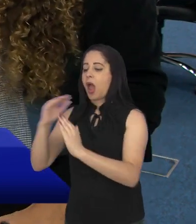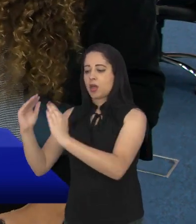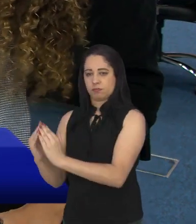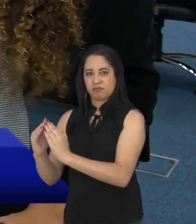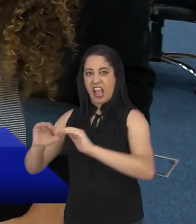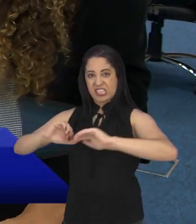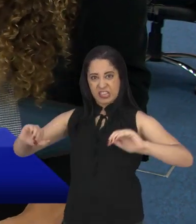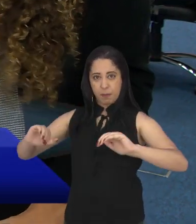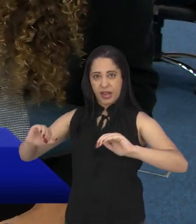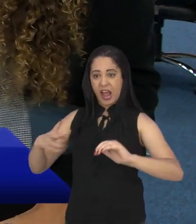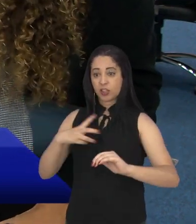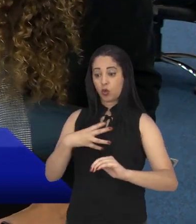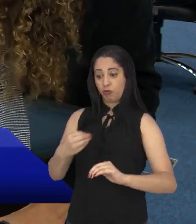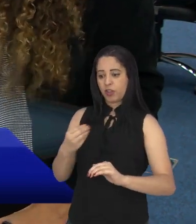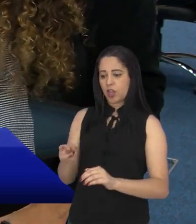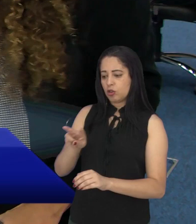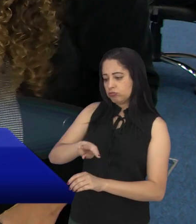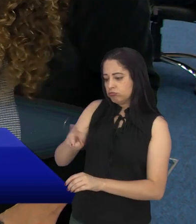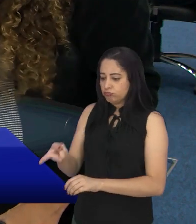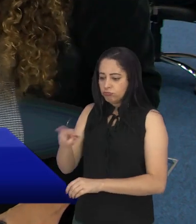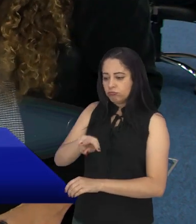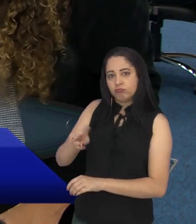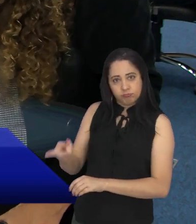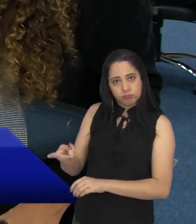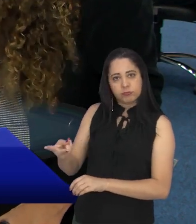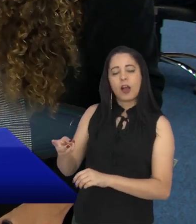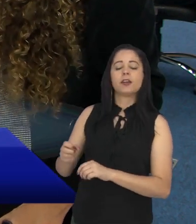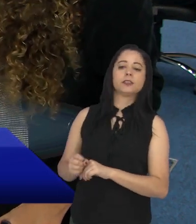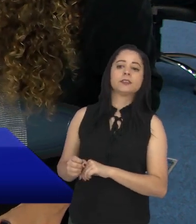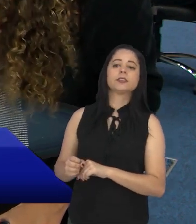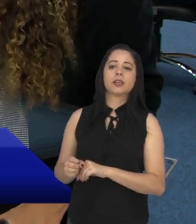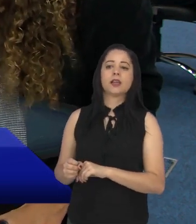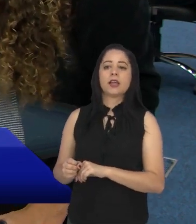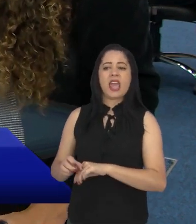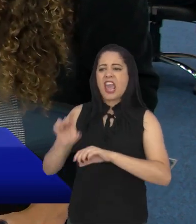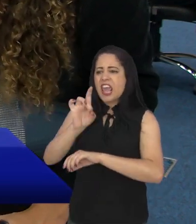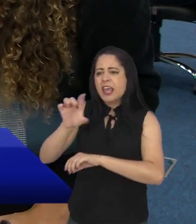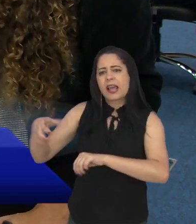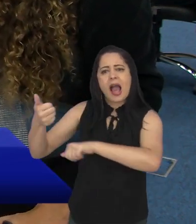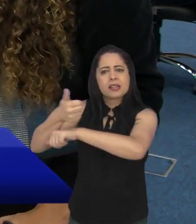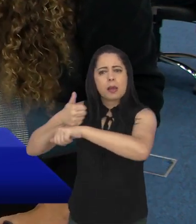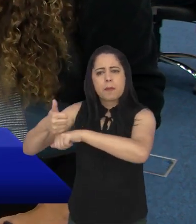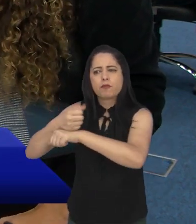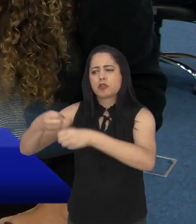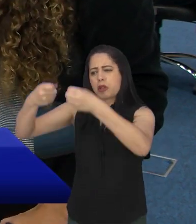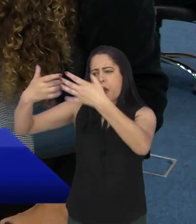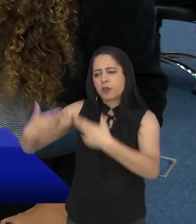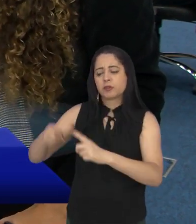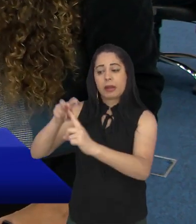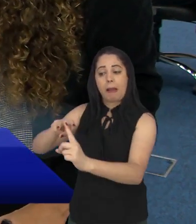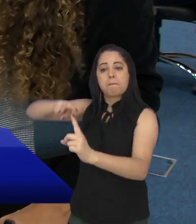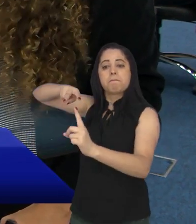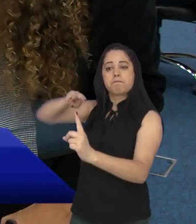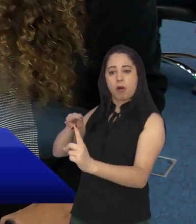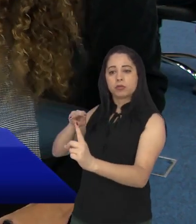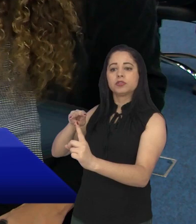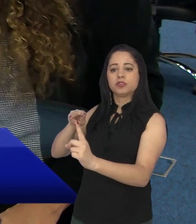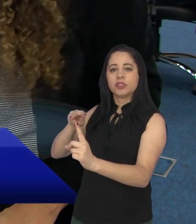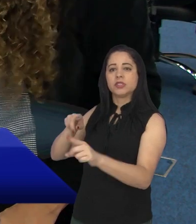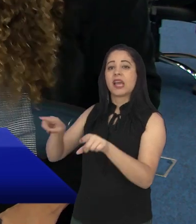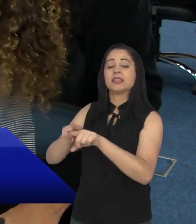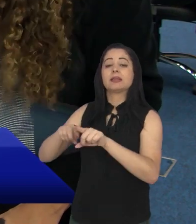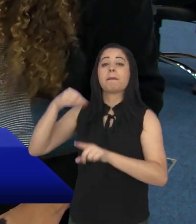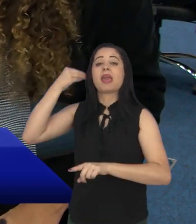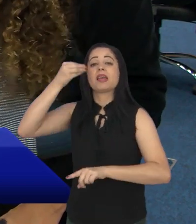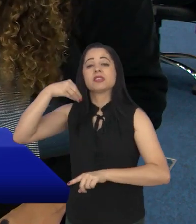do diagnóstico de diversas deficiências. Então a gente vai debater e cada profissional vai trazer o seu ponto de vista e a sua